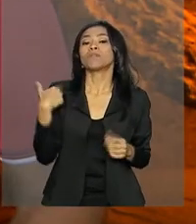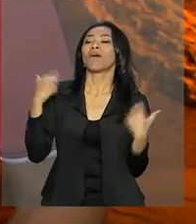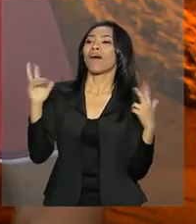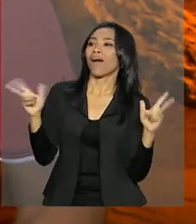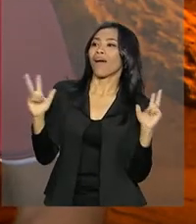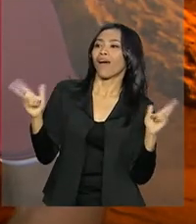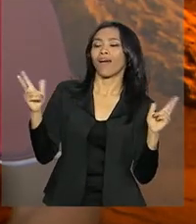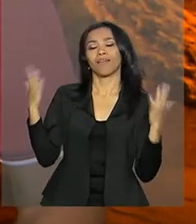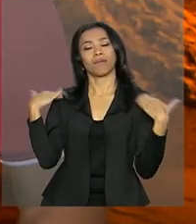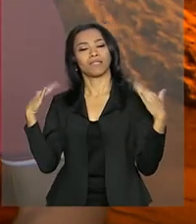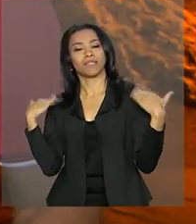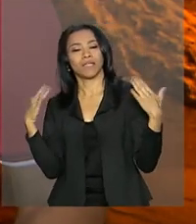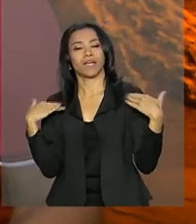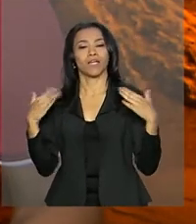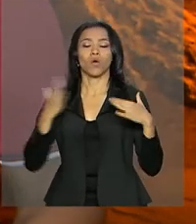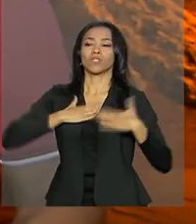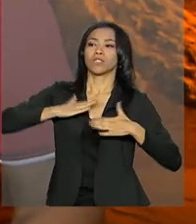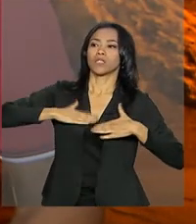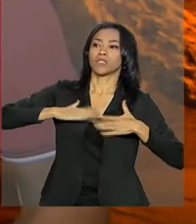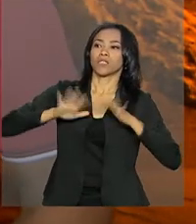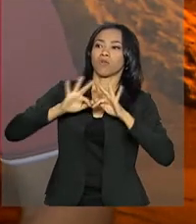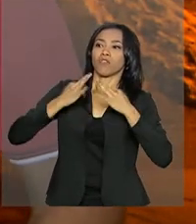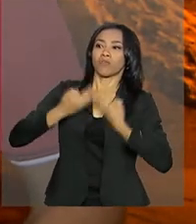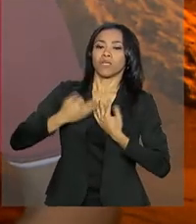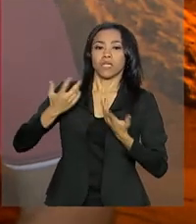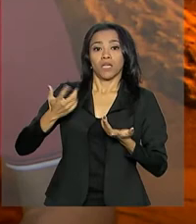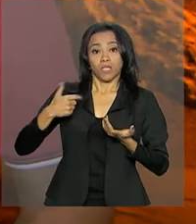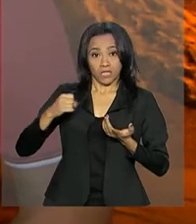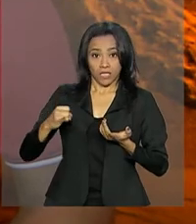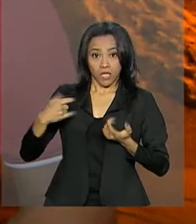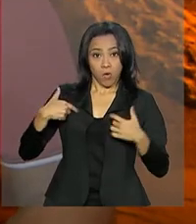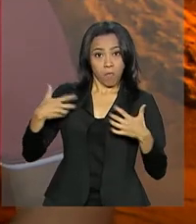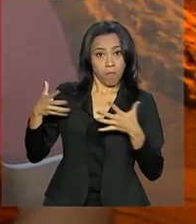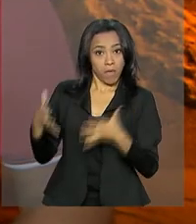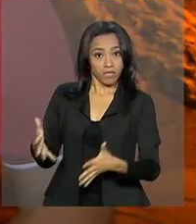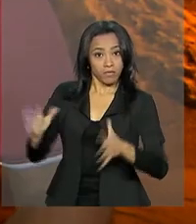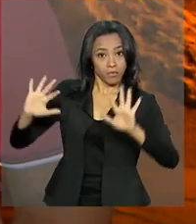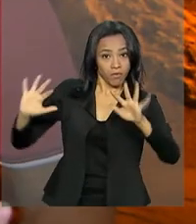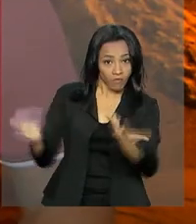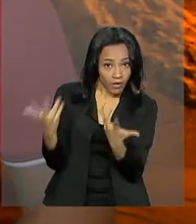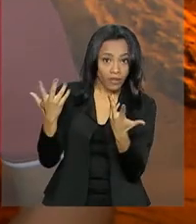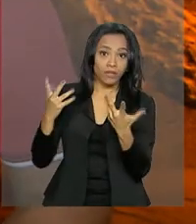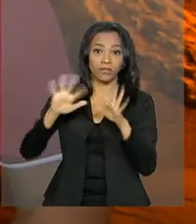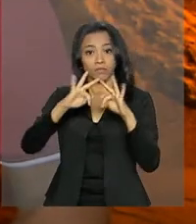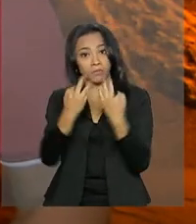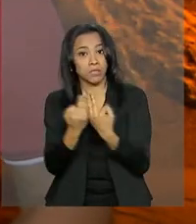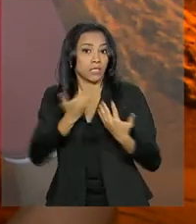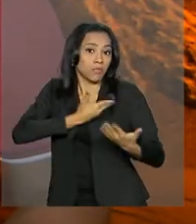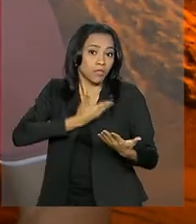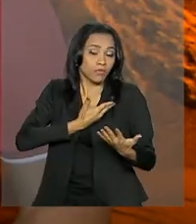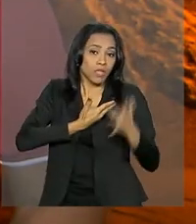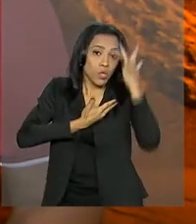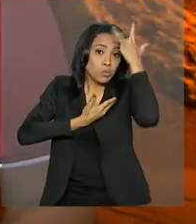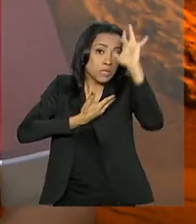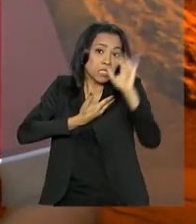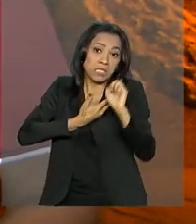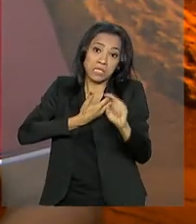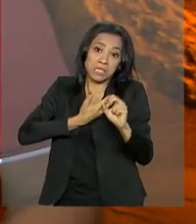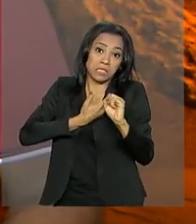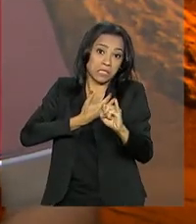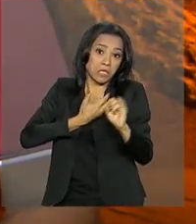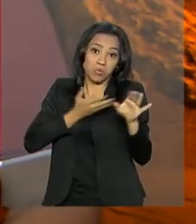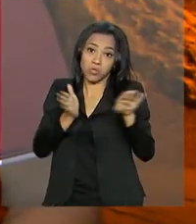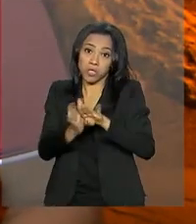do meu descanso, do meu trabalho, em casa com a minha família, se eu tenho que participar de uma confraternização entre familiares ou amigos, eu também não sei se eu